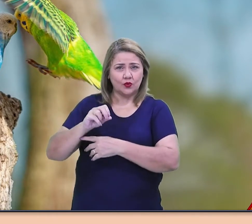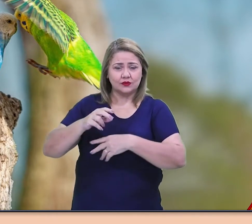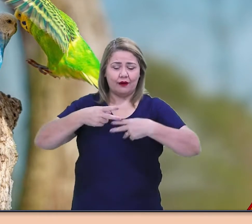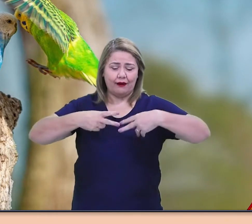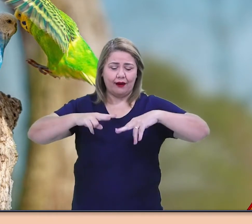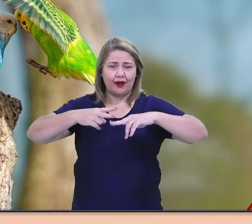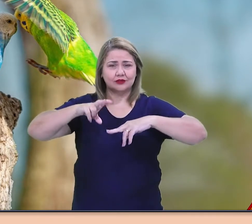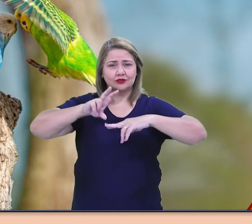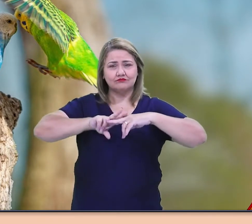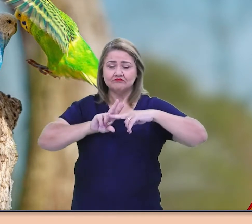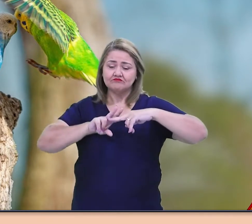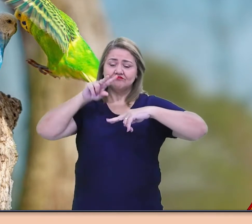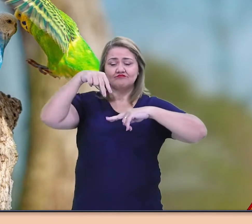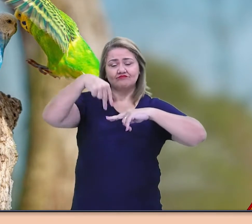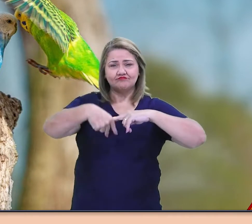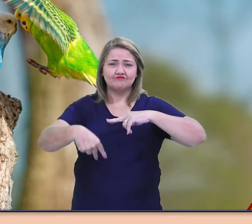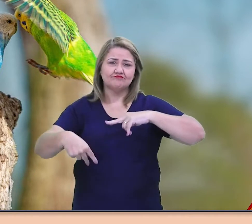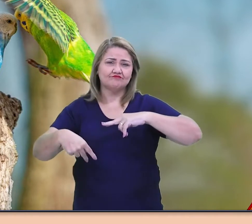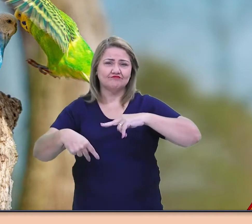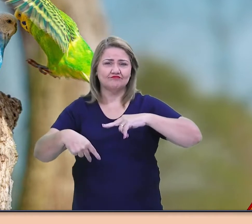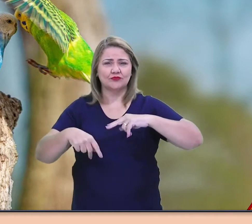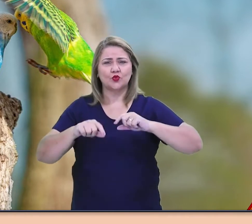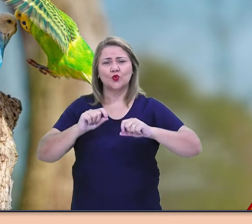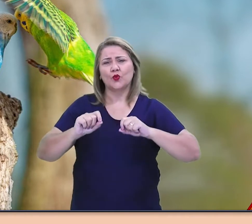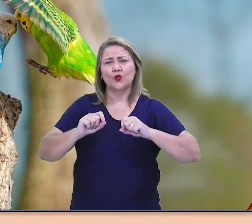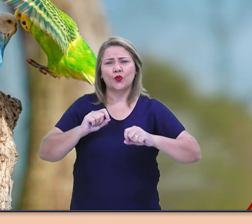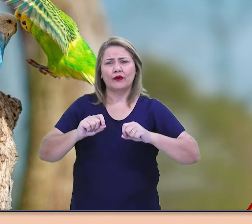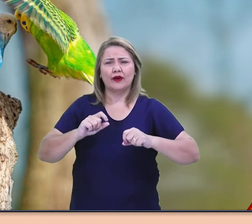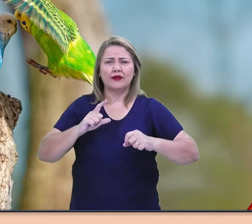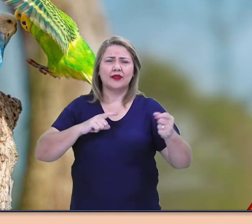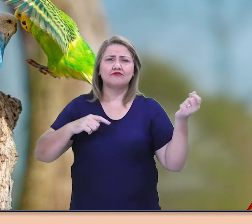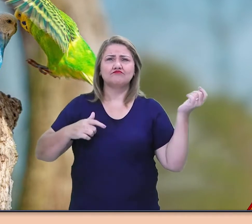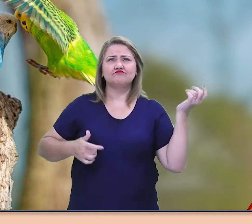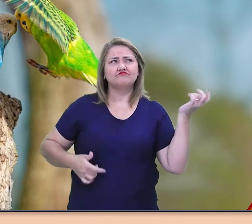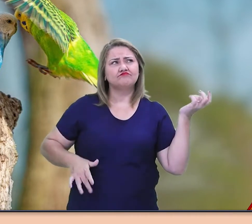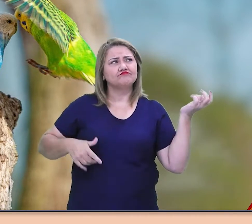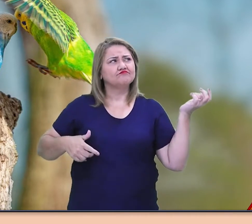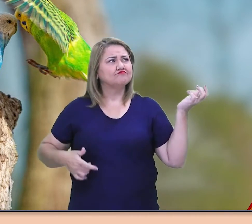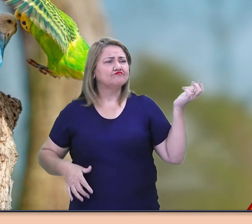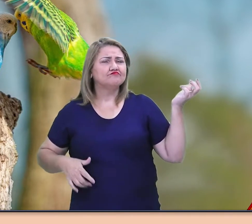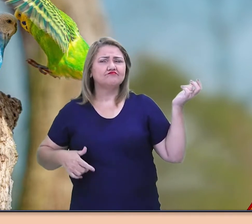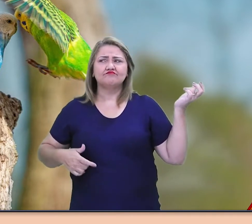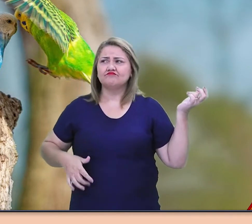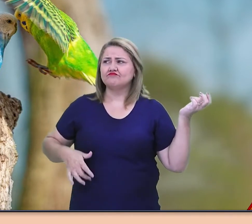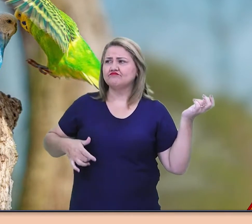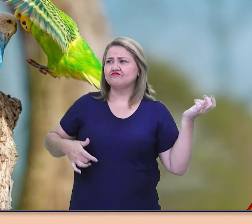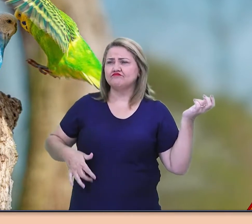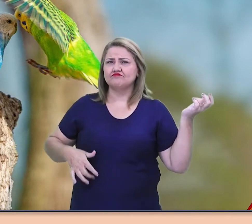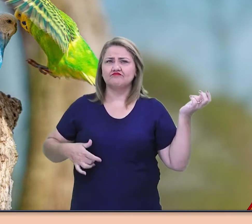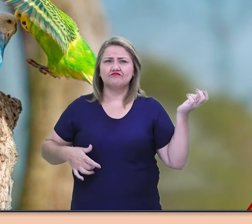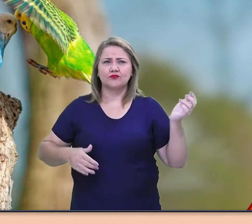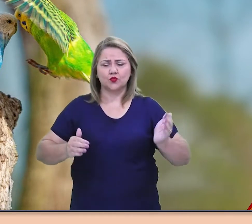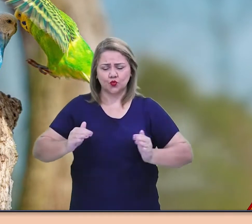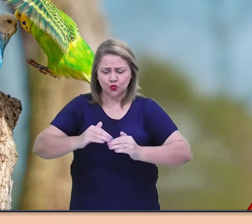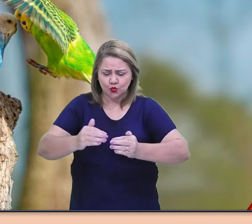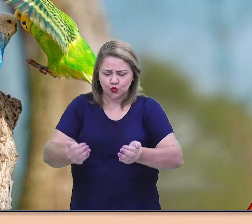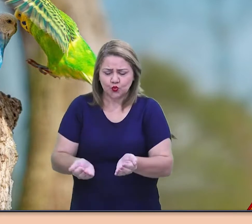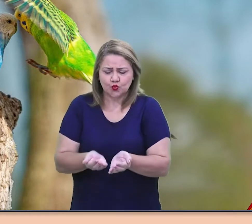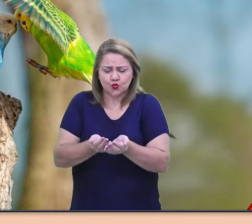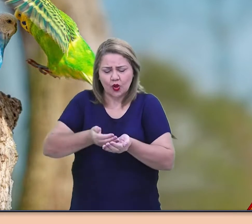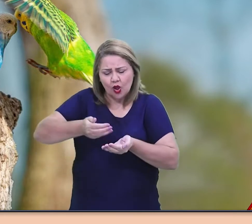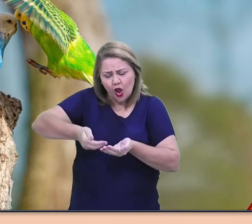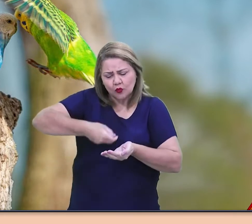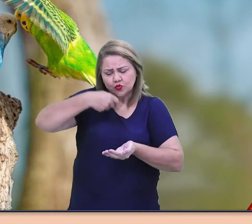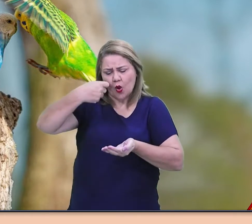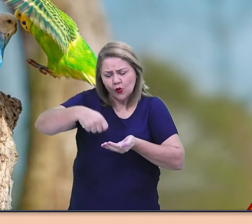entretinha, arranhando uns repontos na viola. Após farta cunha de jacoba de farinha de